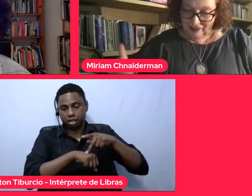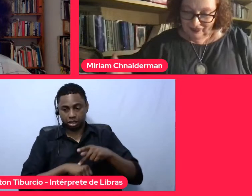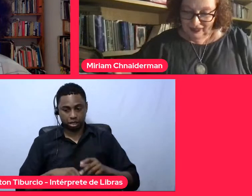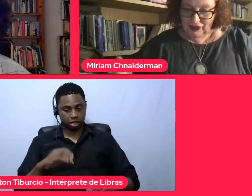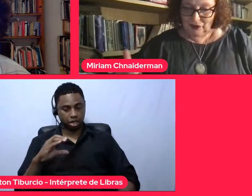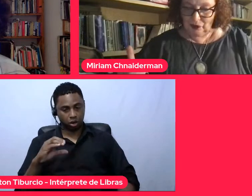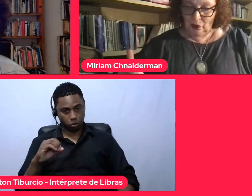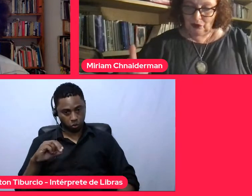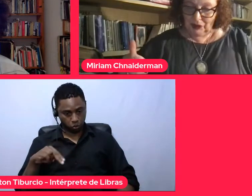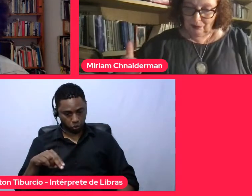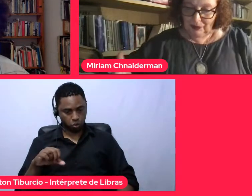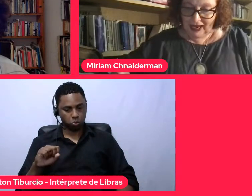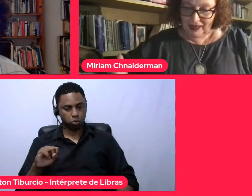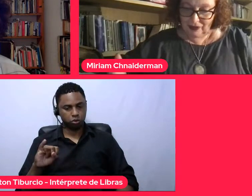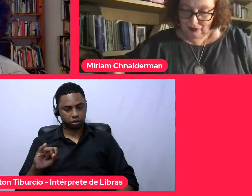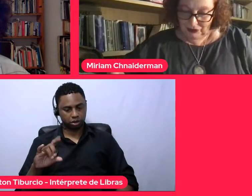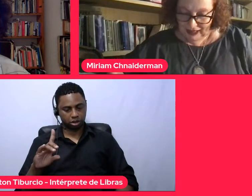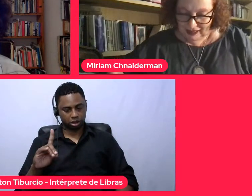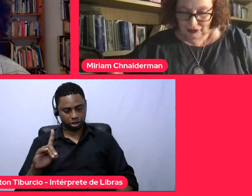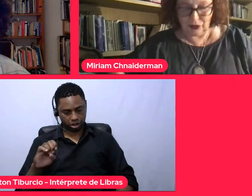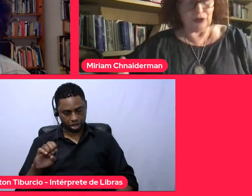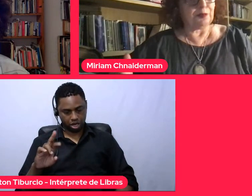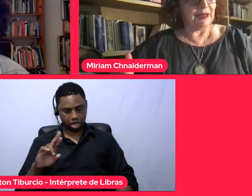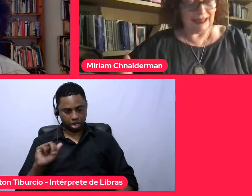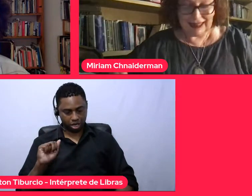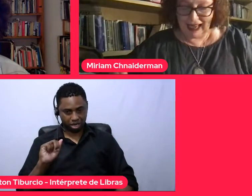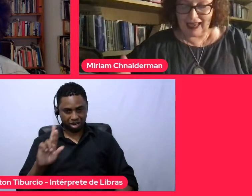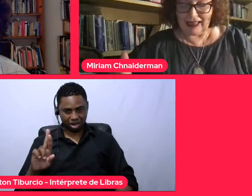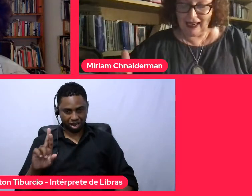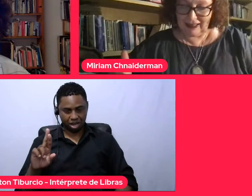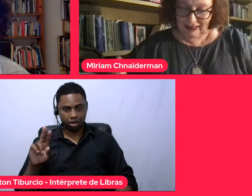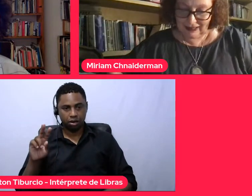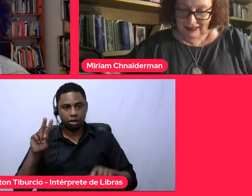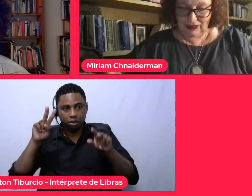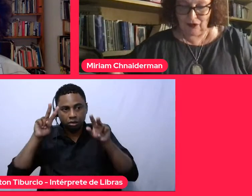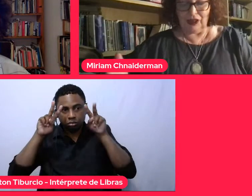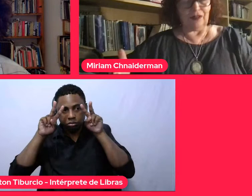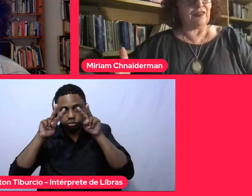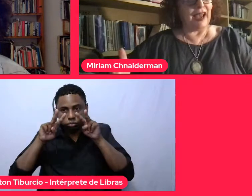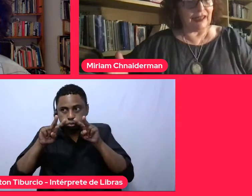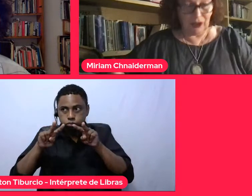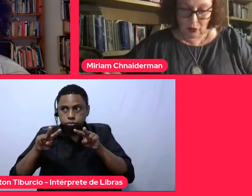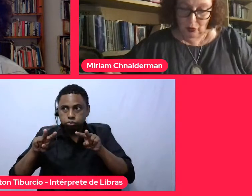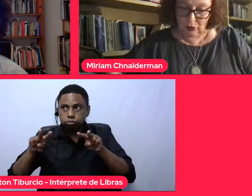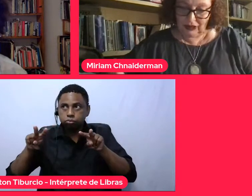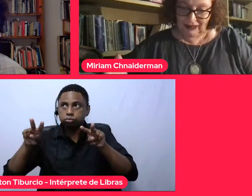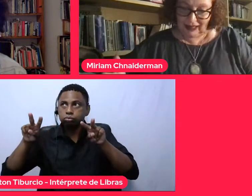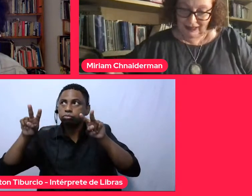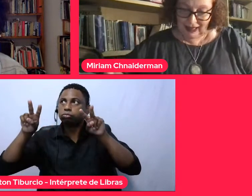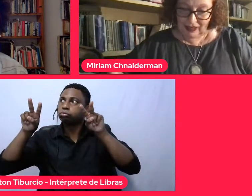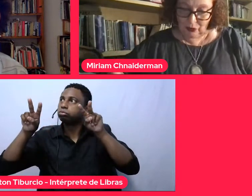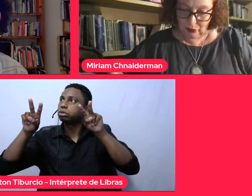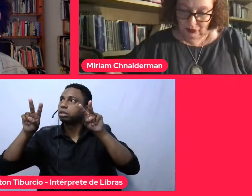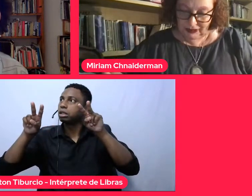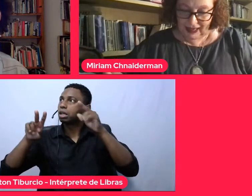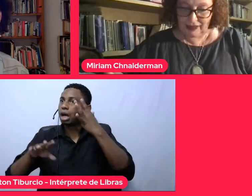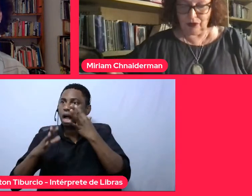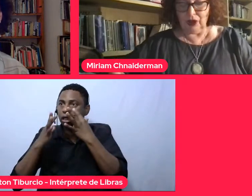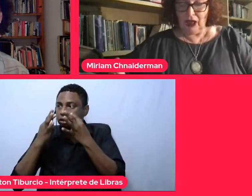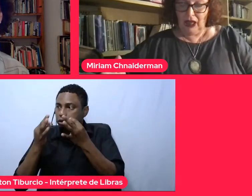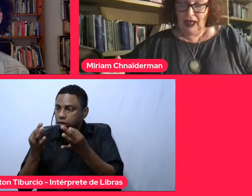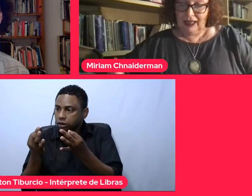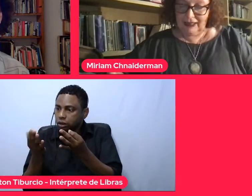que tem a ver com contemplar os astros, prestar atenção, levar em conta, tratar com